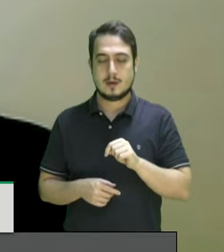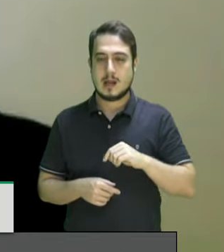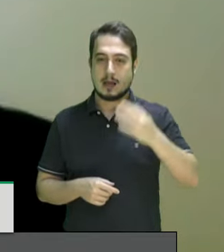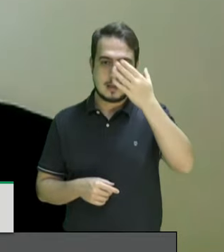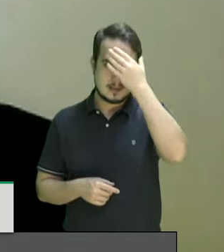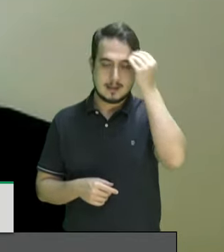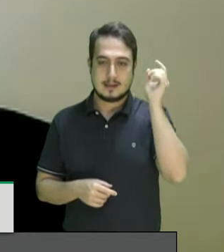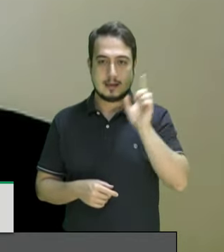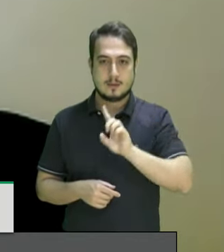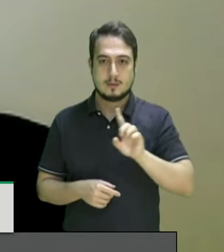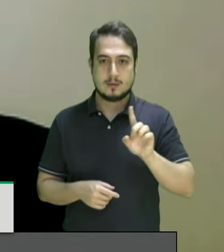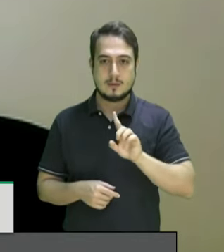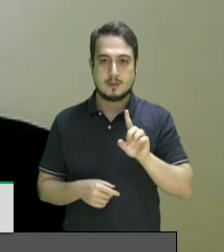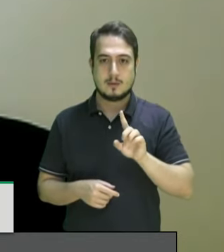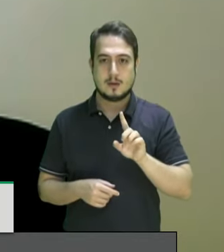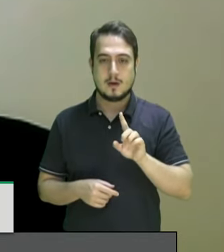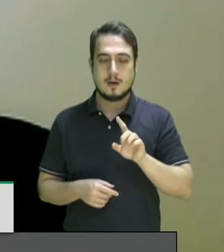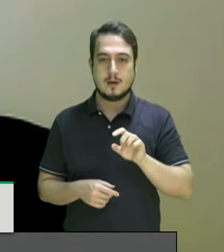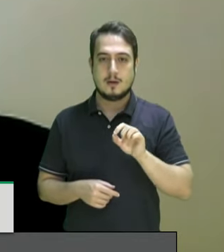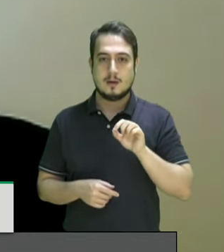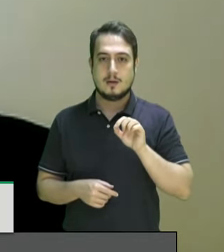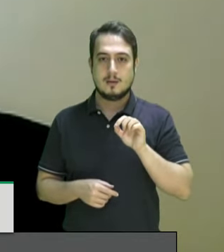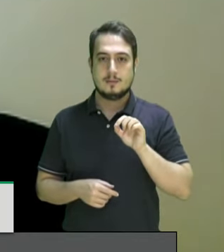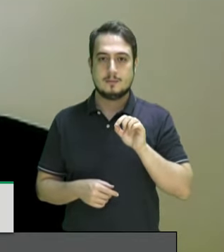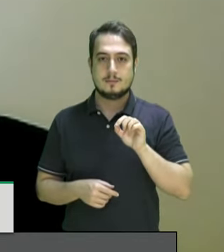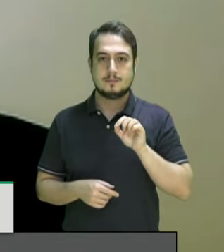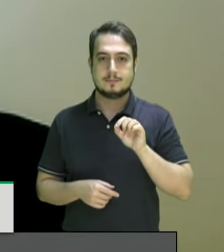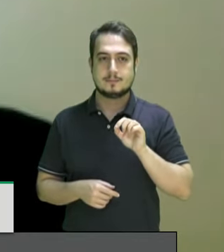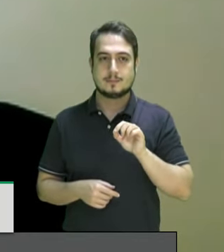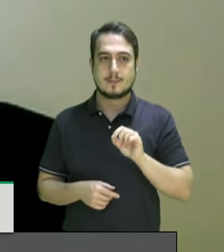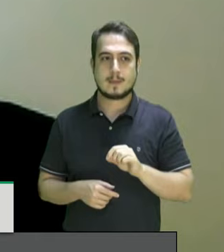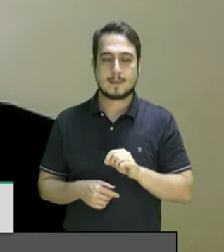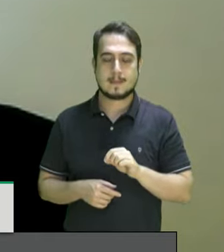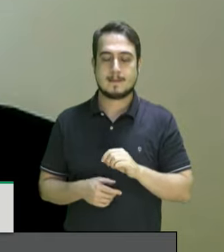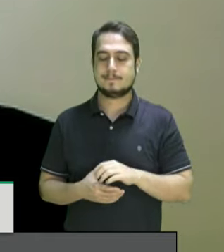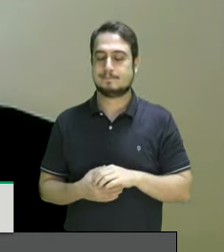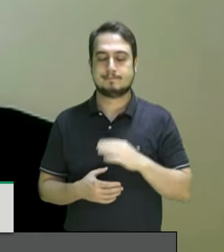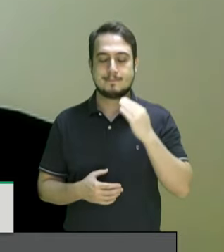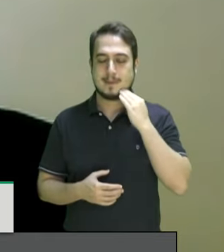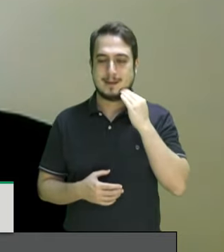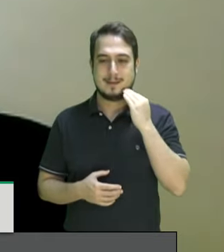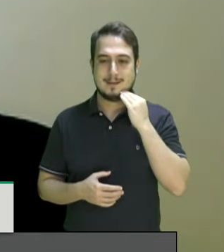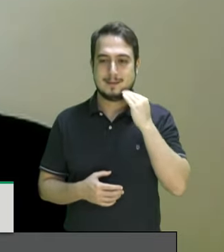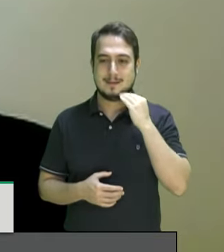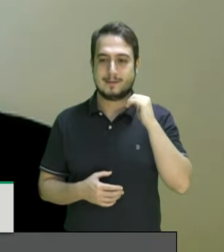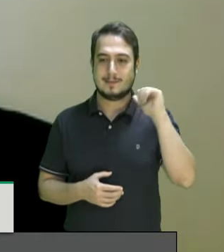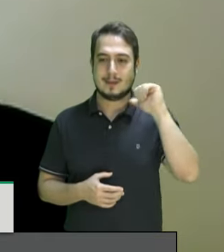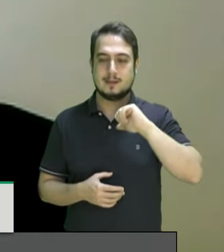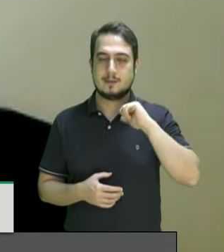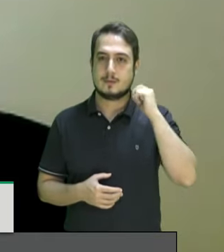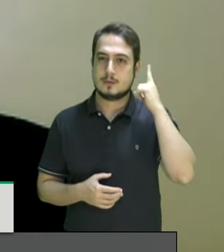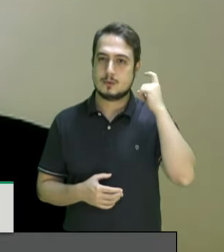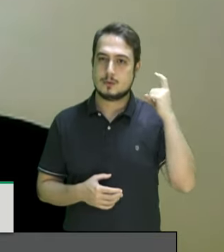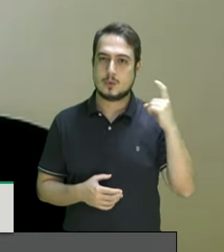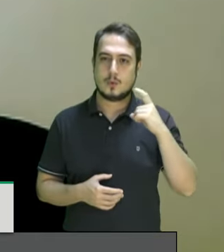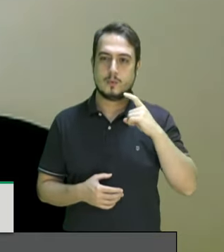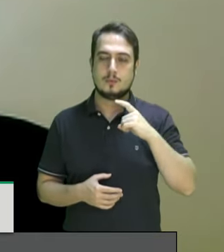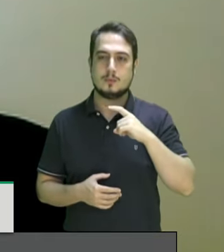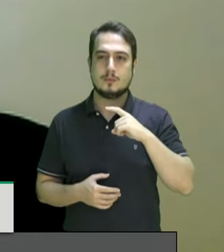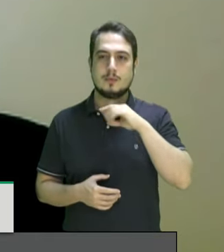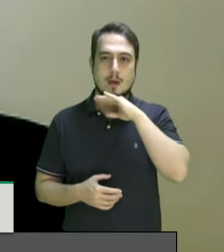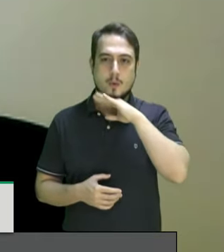antes de se preso desse bem ou que teve já visto e mudará por nós